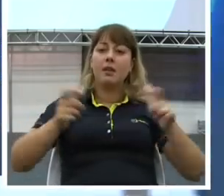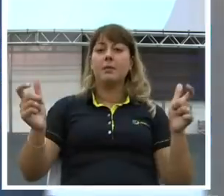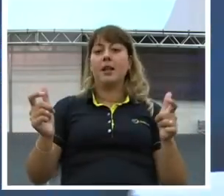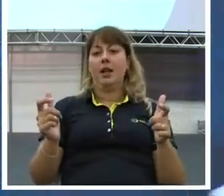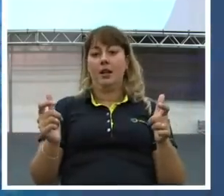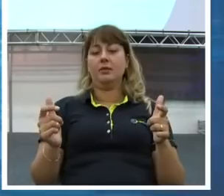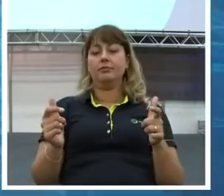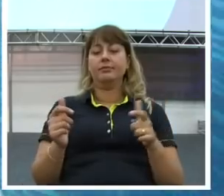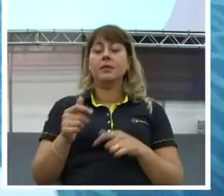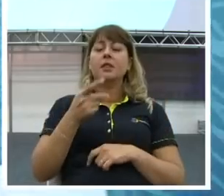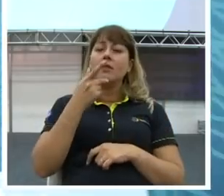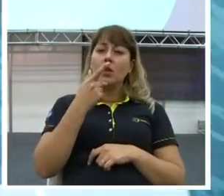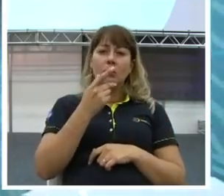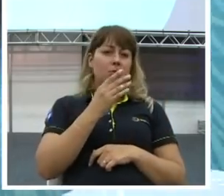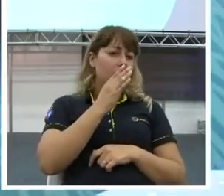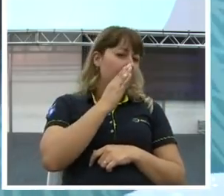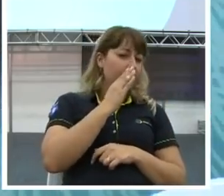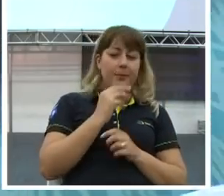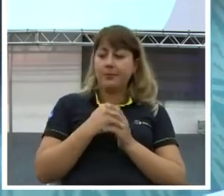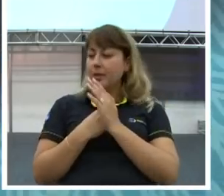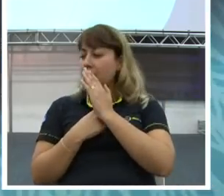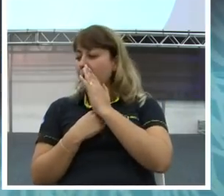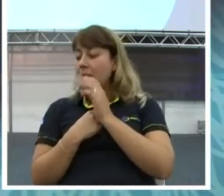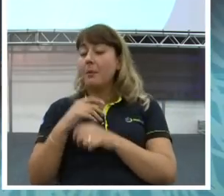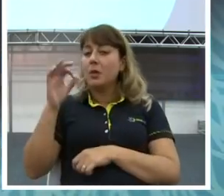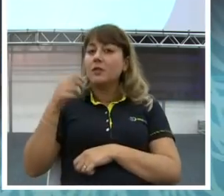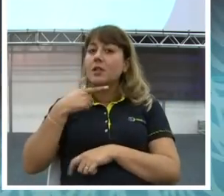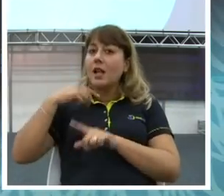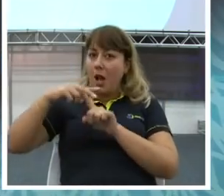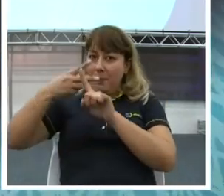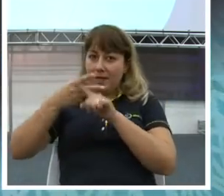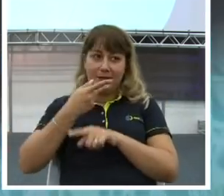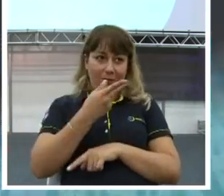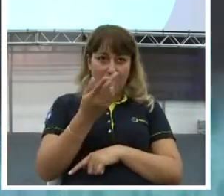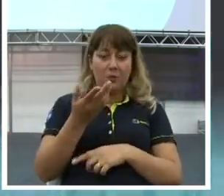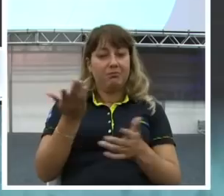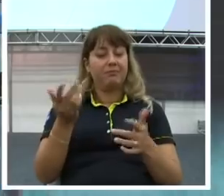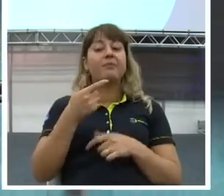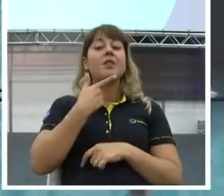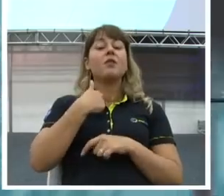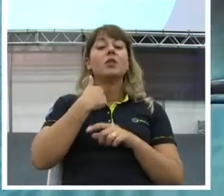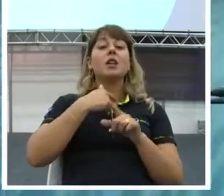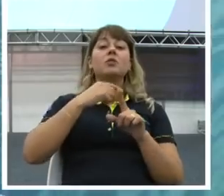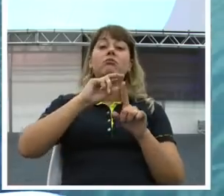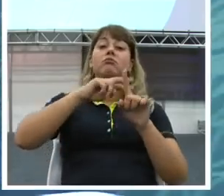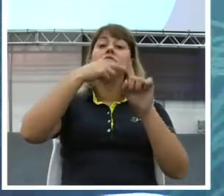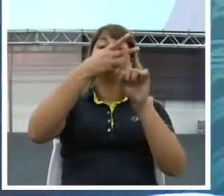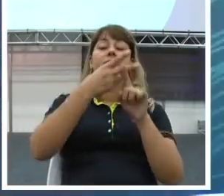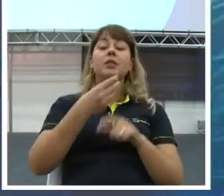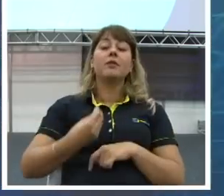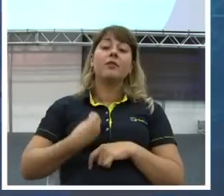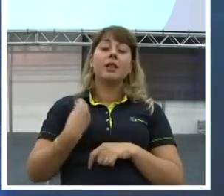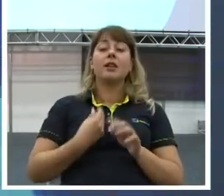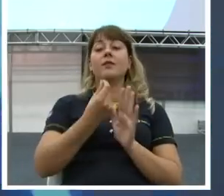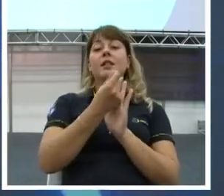percentual. O que é que você vai ampliar na sua vida financeira para atingir esse resultado?